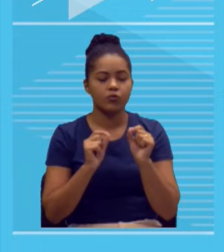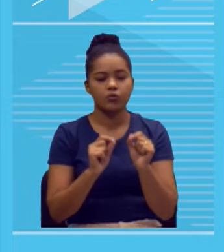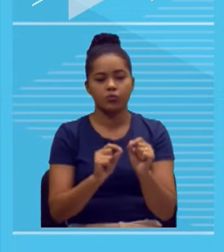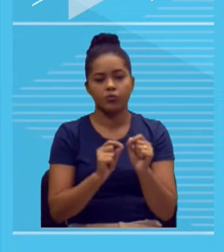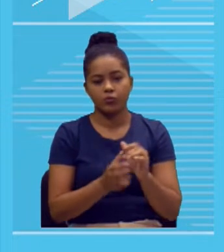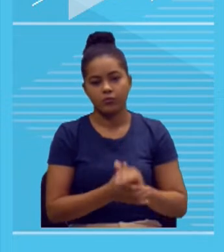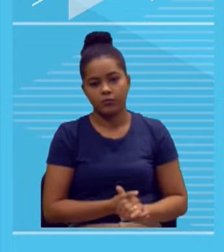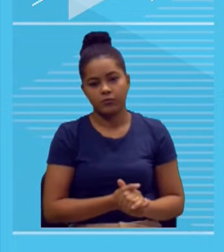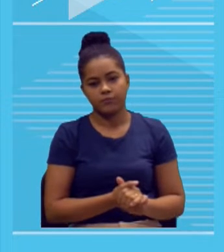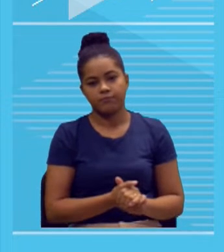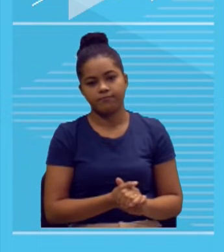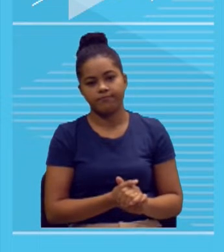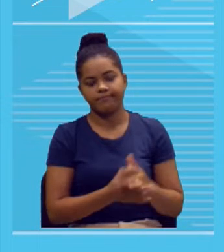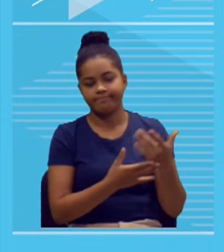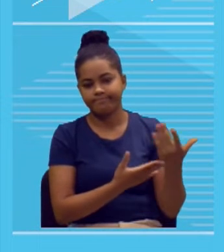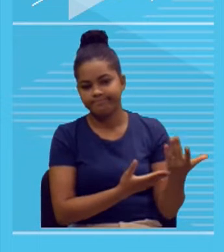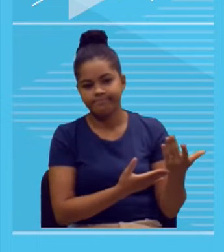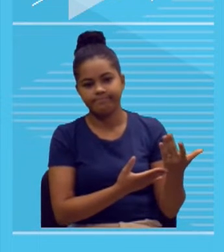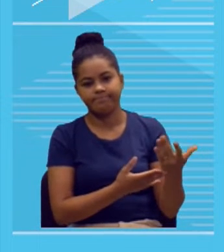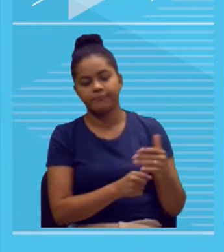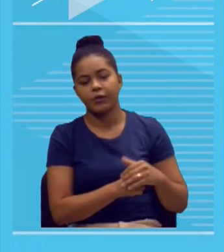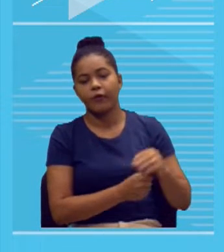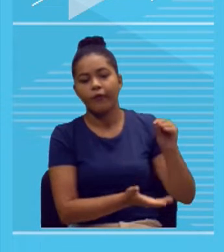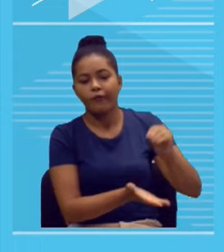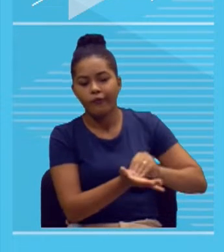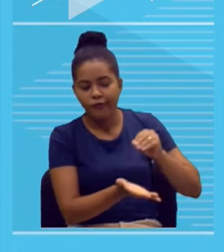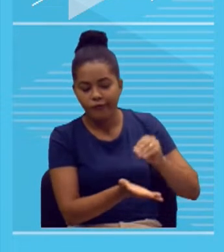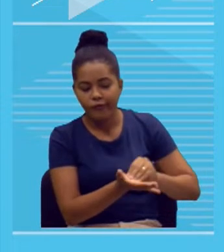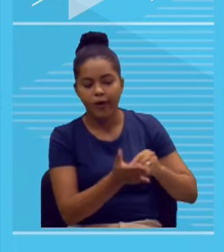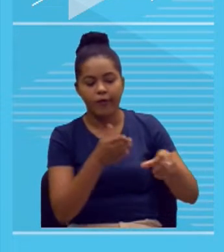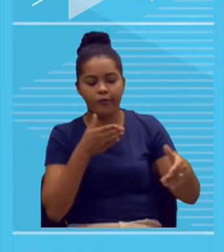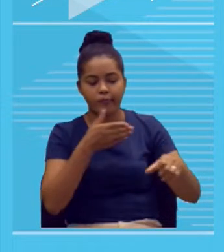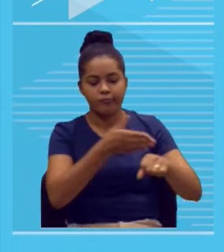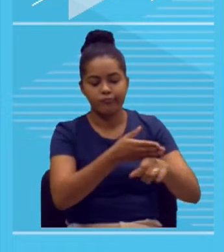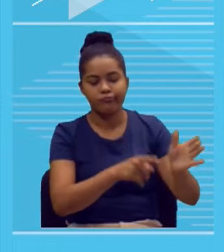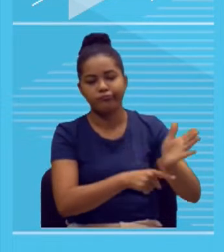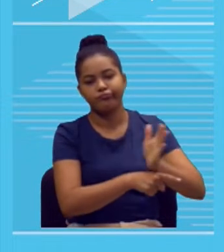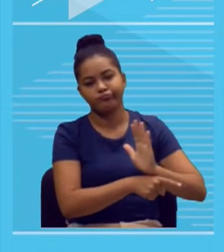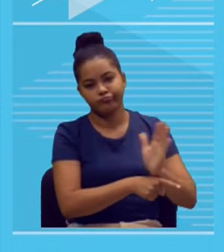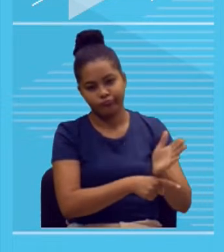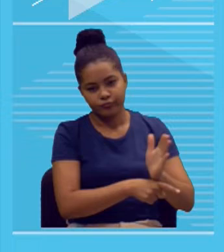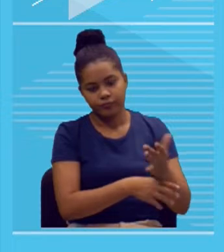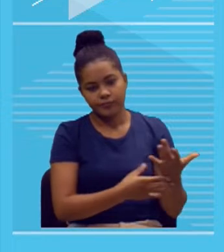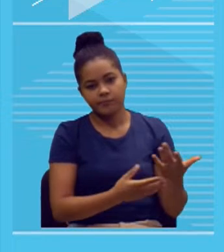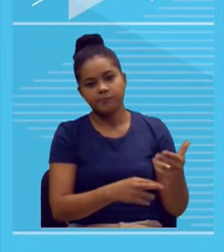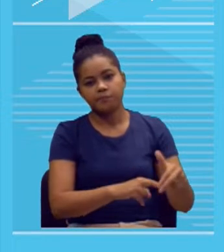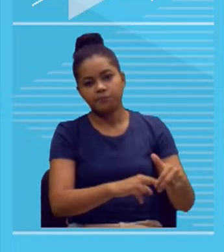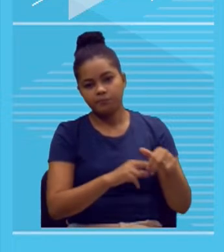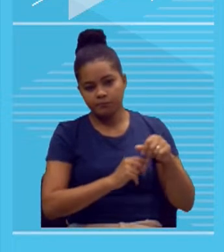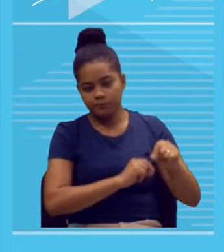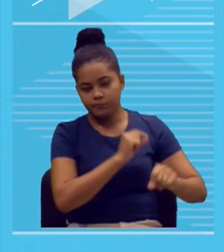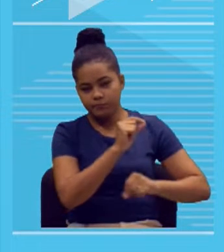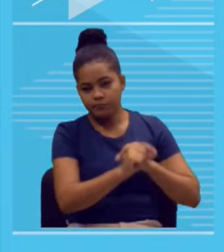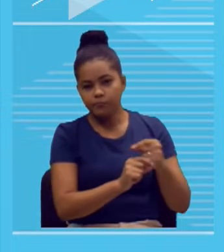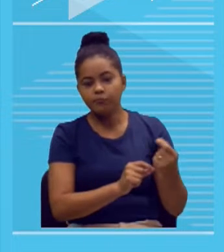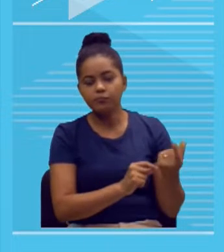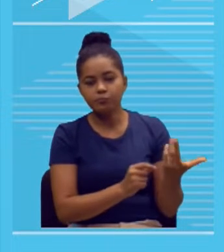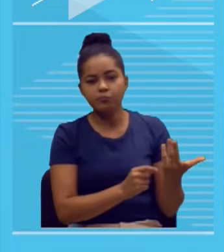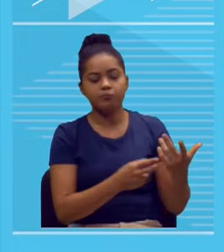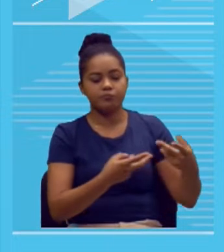acesso, a não democratização do acesso aos cinemas do Brasil. Isso se deve, por exemplo, ao preço